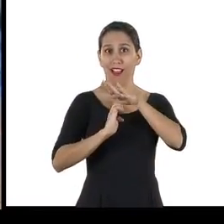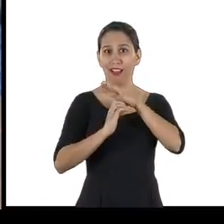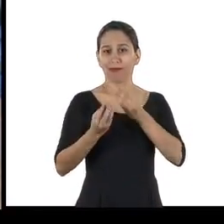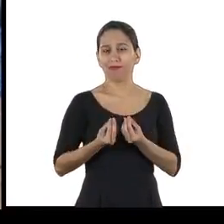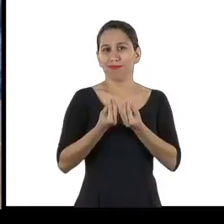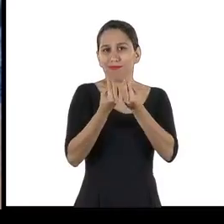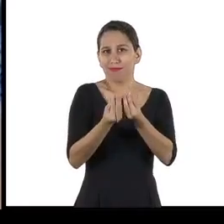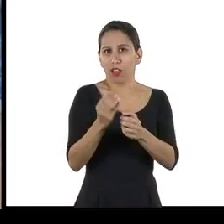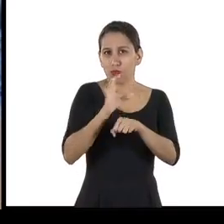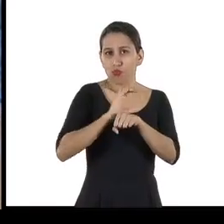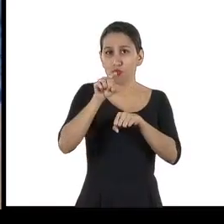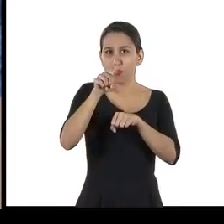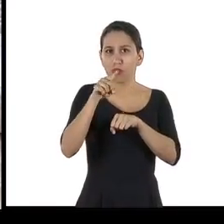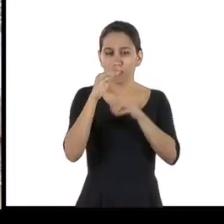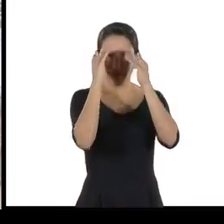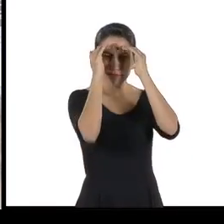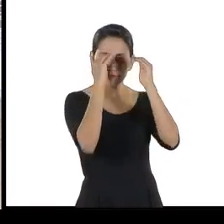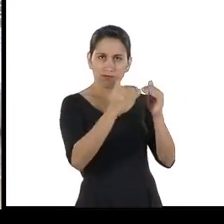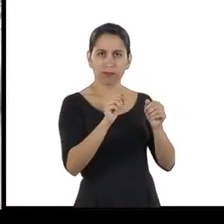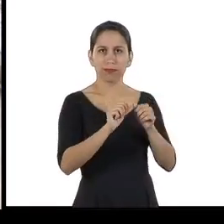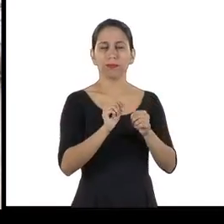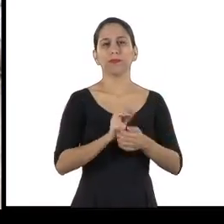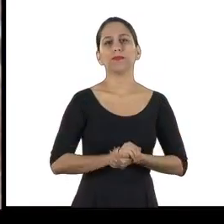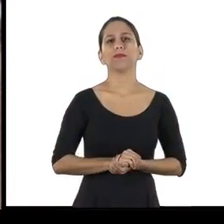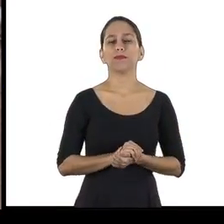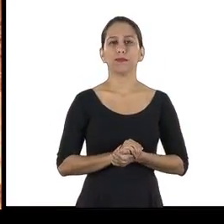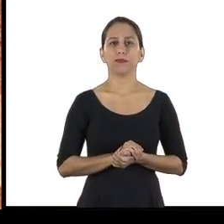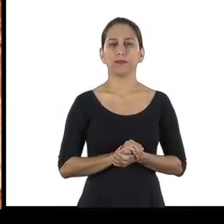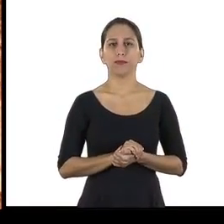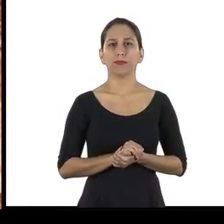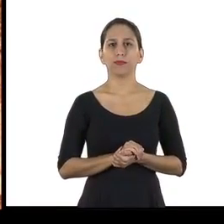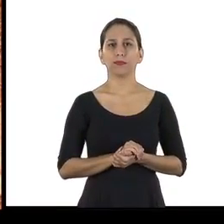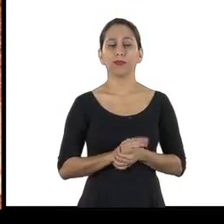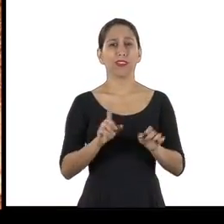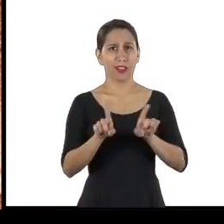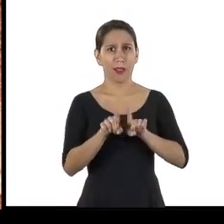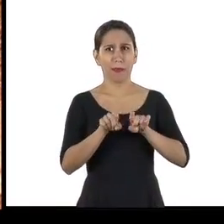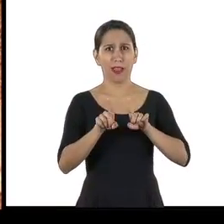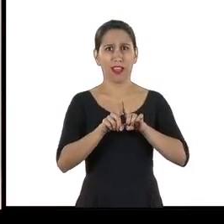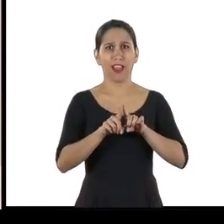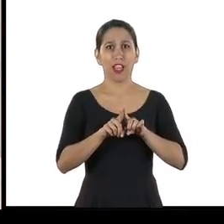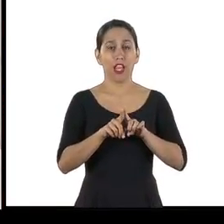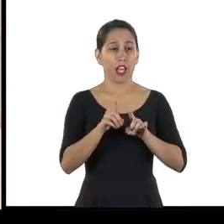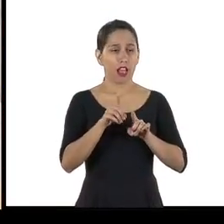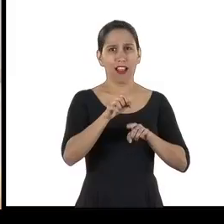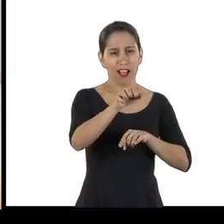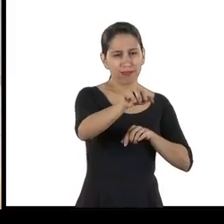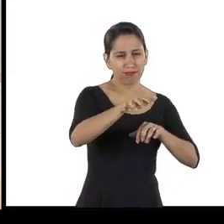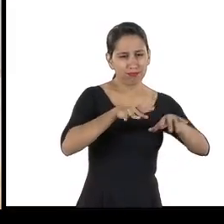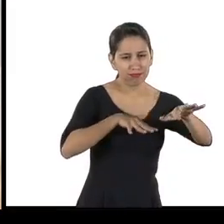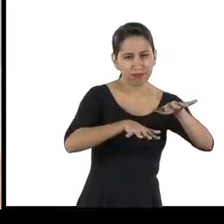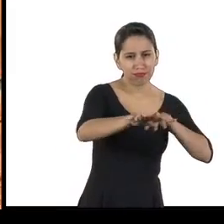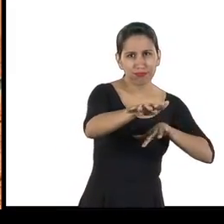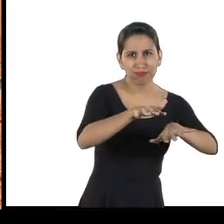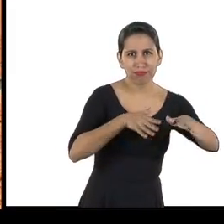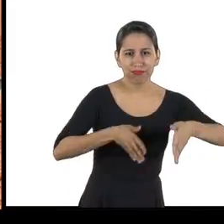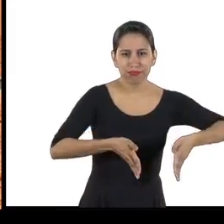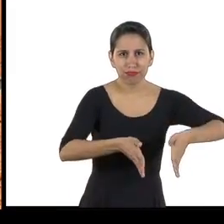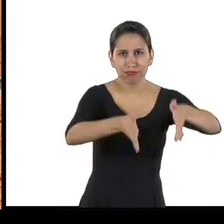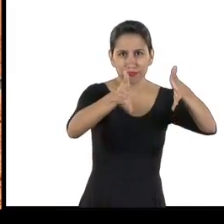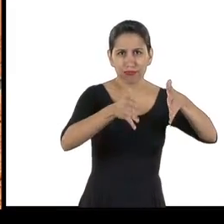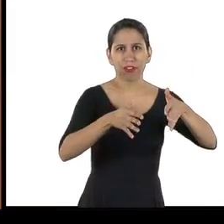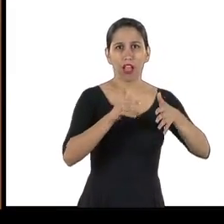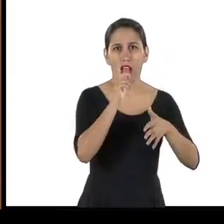Assim como vimos nas vias, é muito importante que as áreas de trabalho sejam umidificadas constantemente para conter a